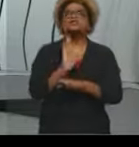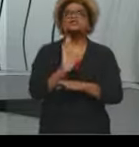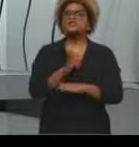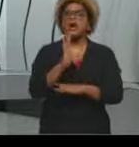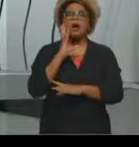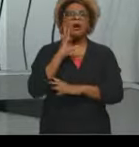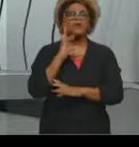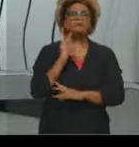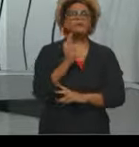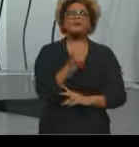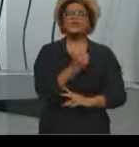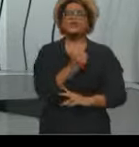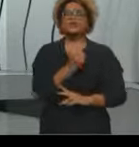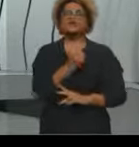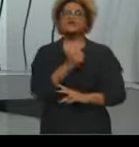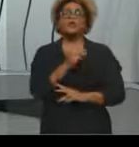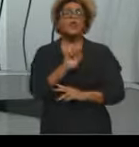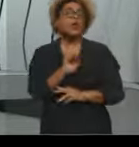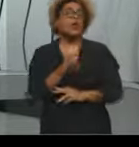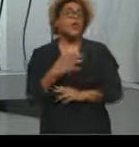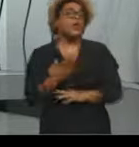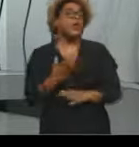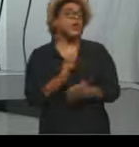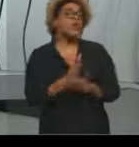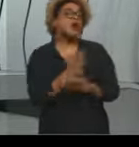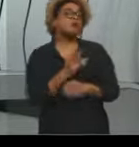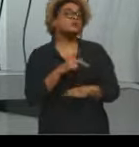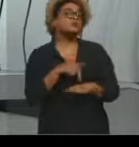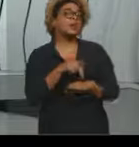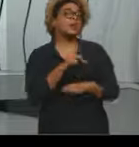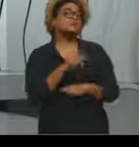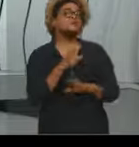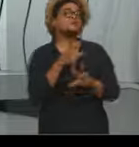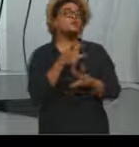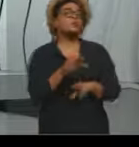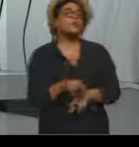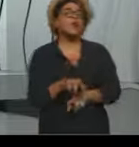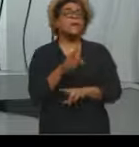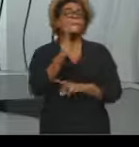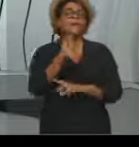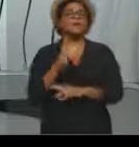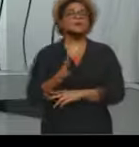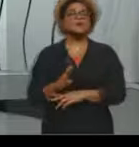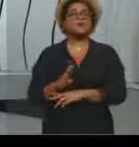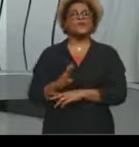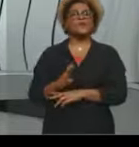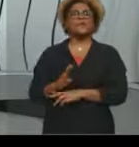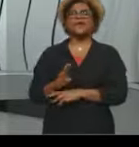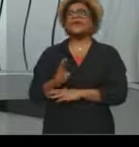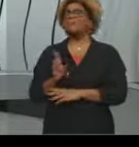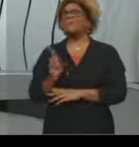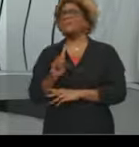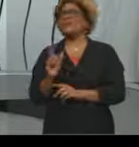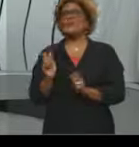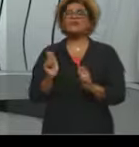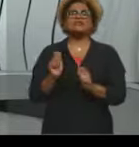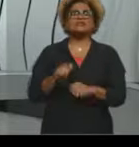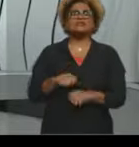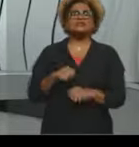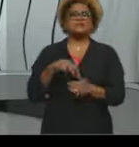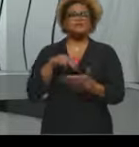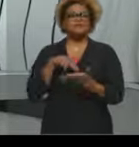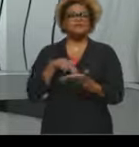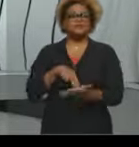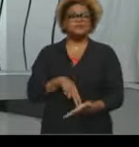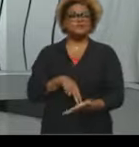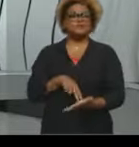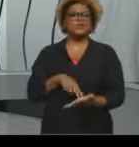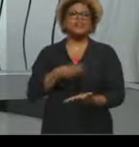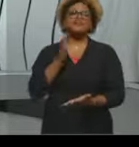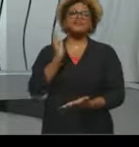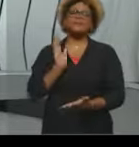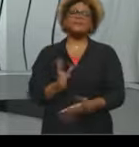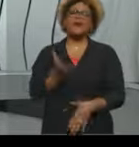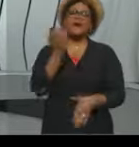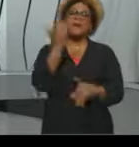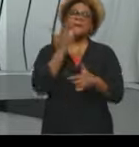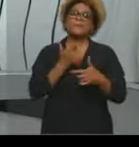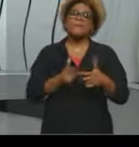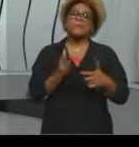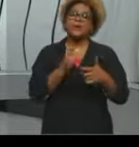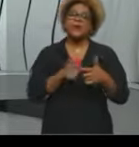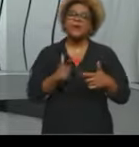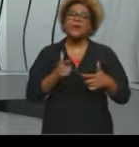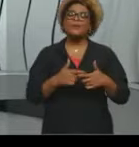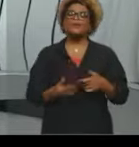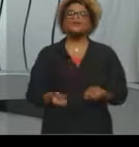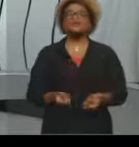Brasil, por exemplo, que antes mesmo de consolidar, ele acaba entrando em crise, ou seja, cada país ele vai adotar de uma